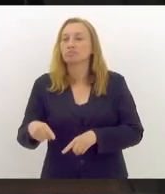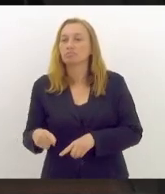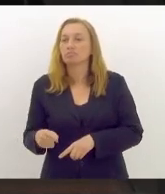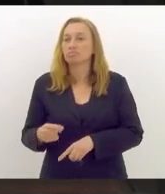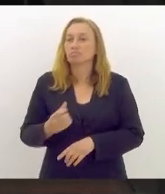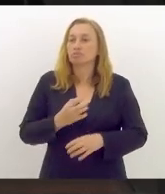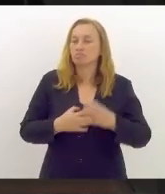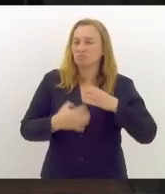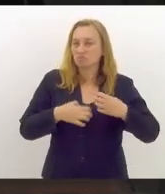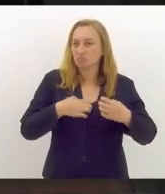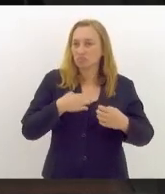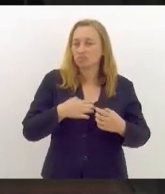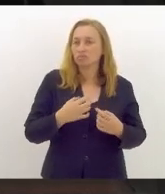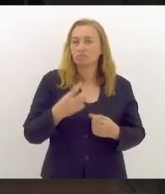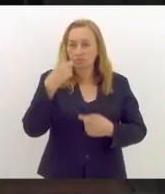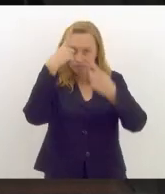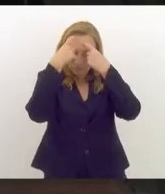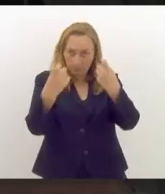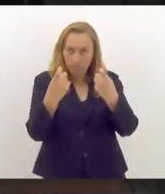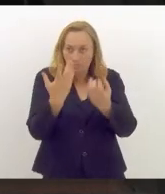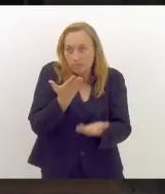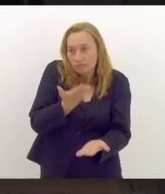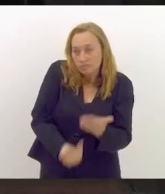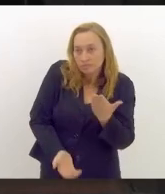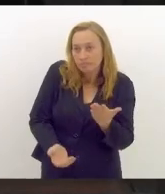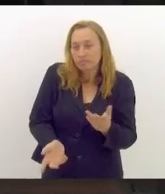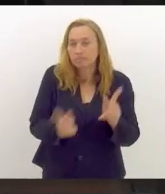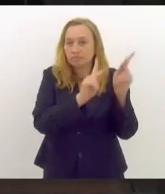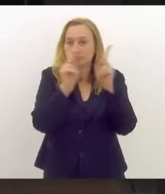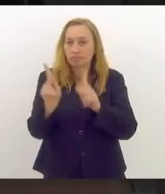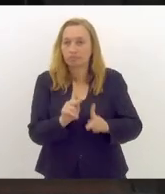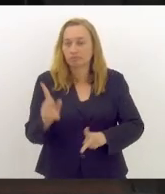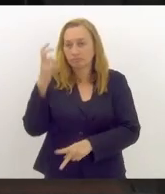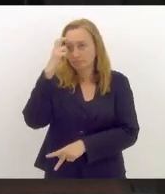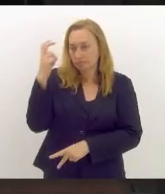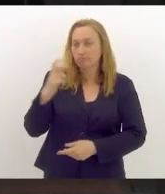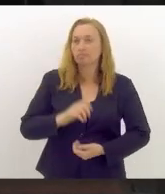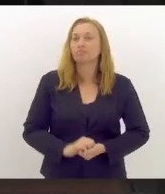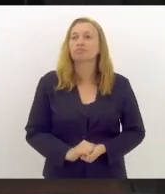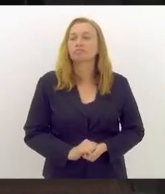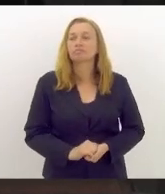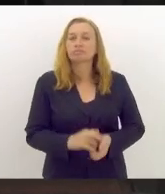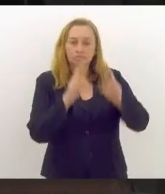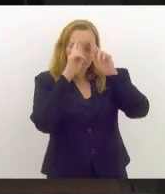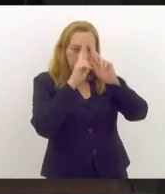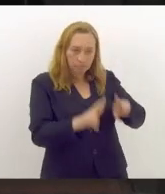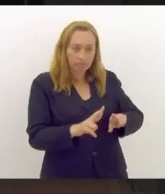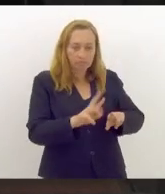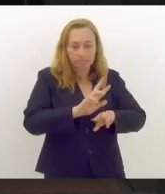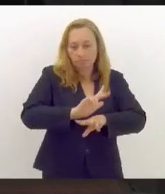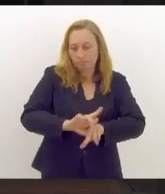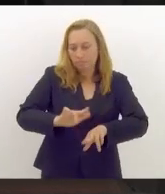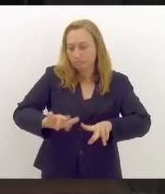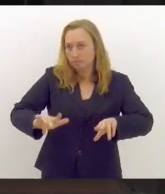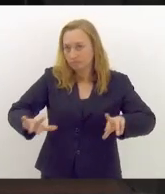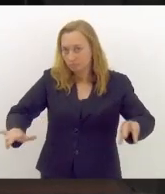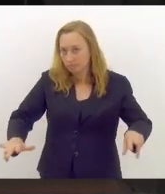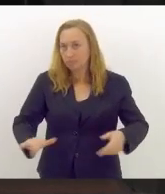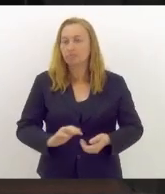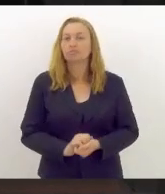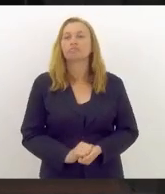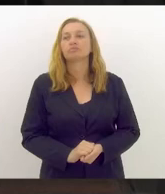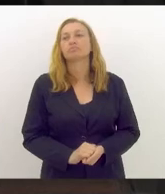que perde para a cultura de paz, do respeito à diversidade que se impôs